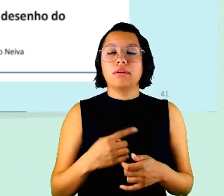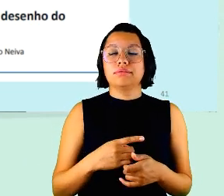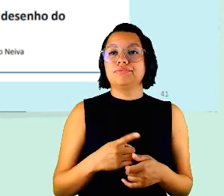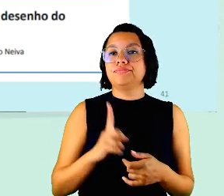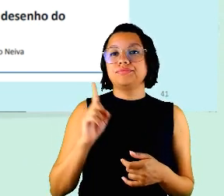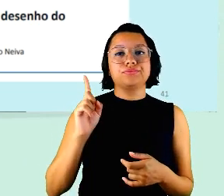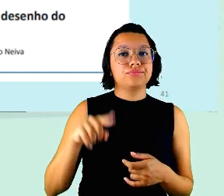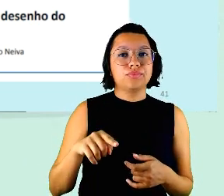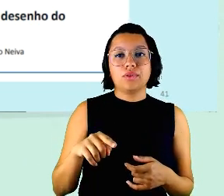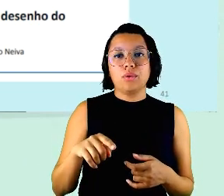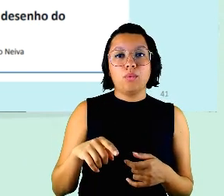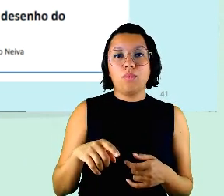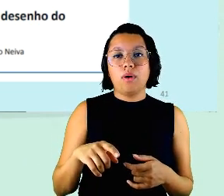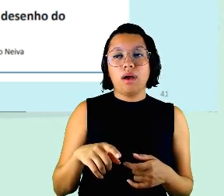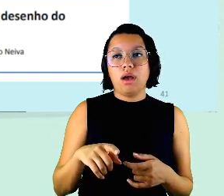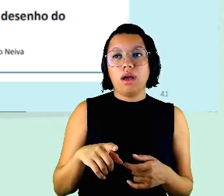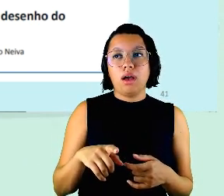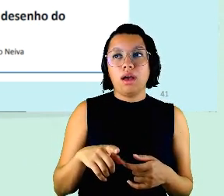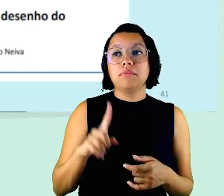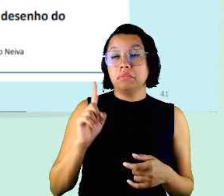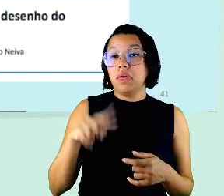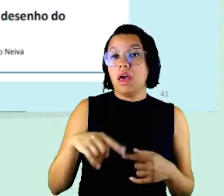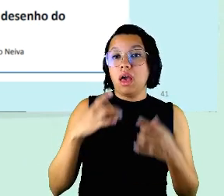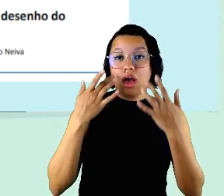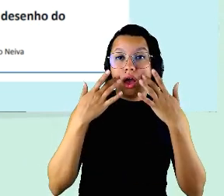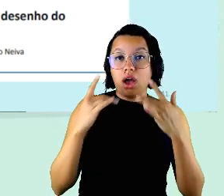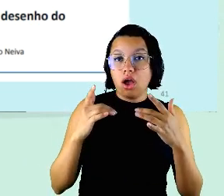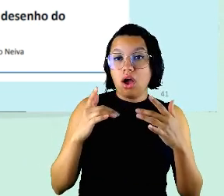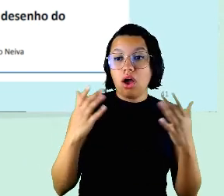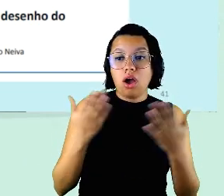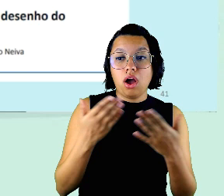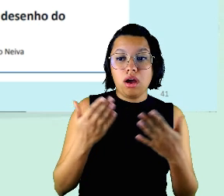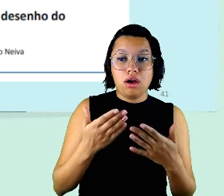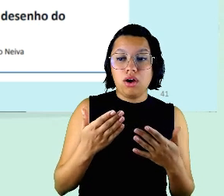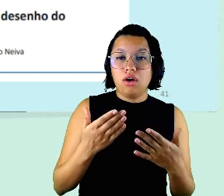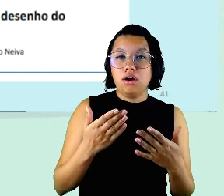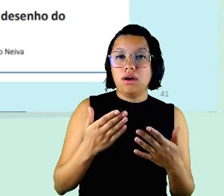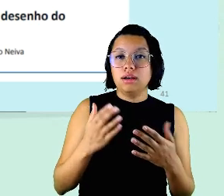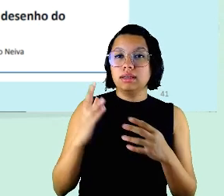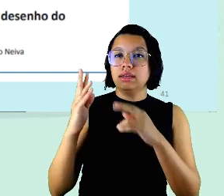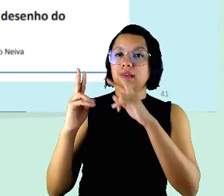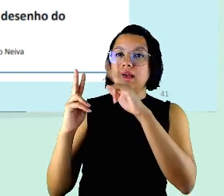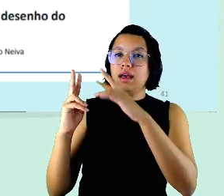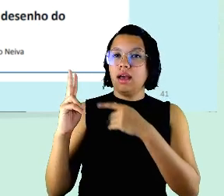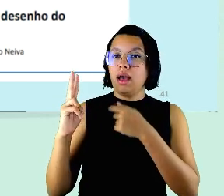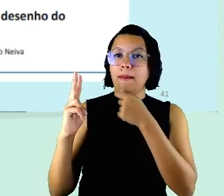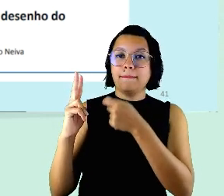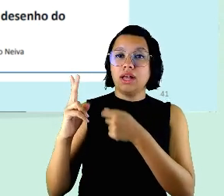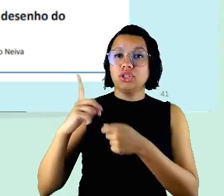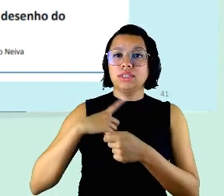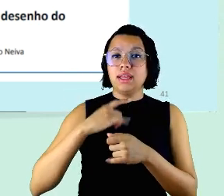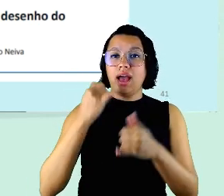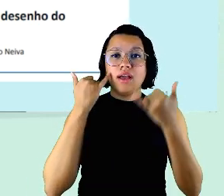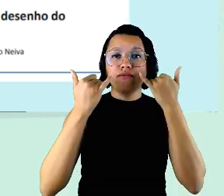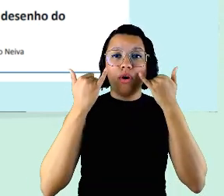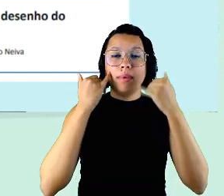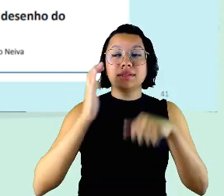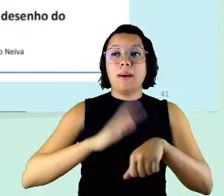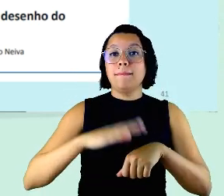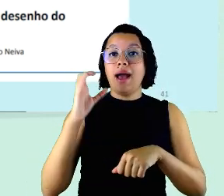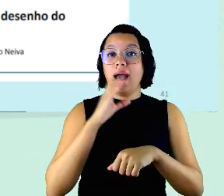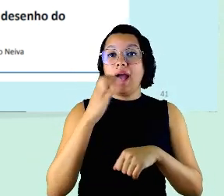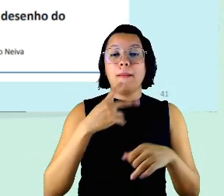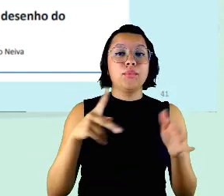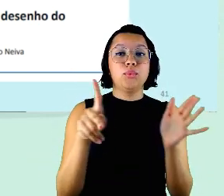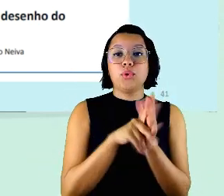é incomum hoje em dia que a parte às vezes tenha a informação mais rápida do que o próprio